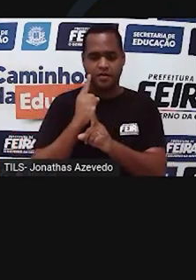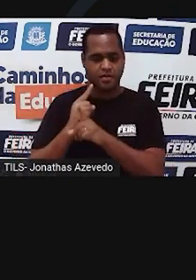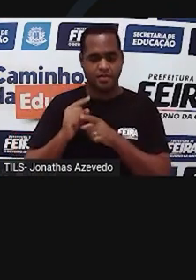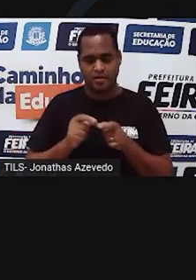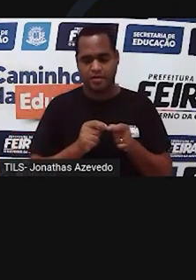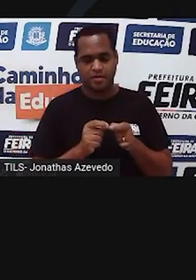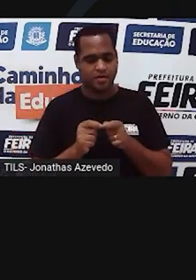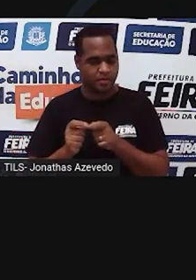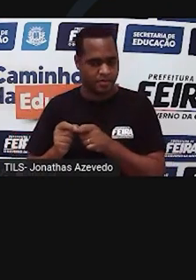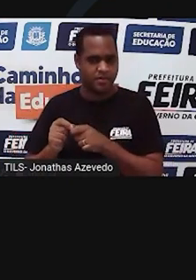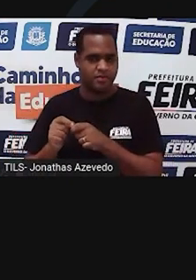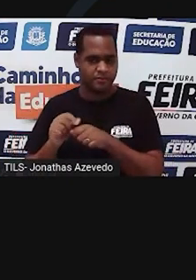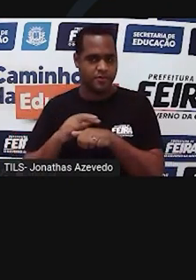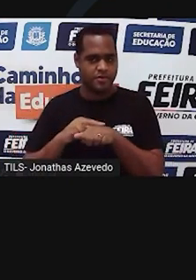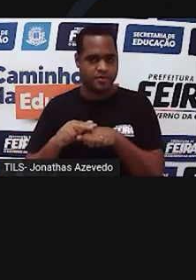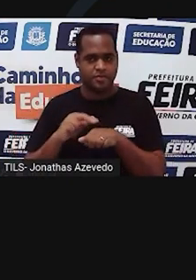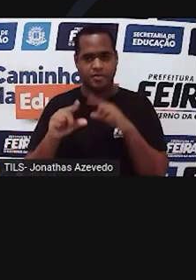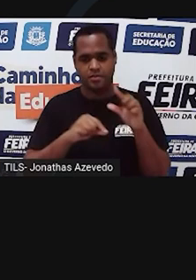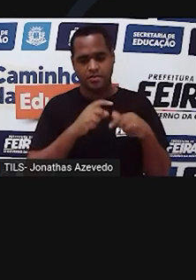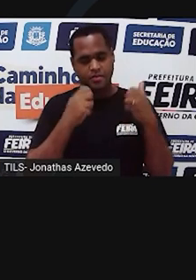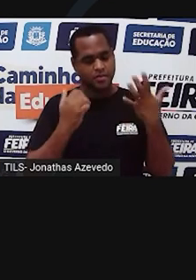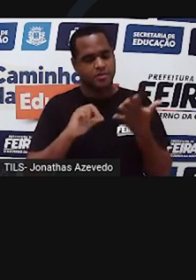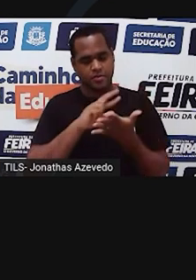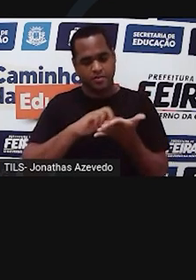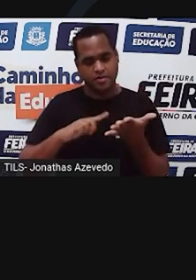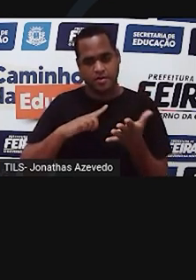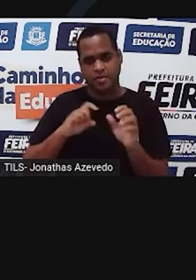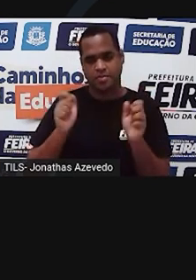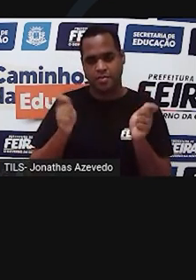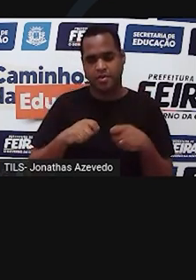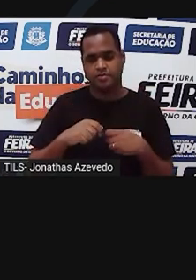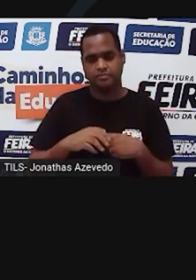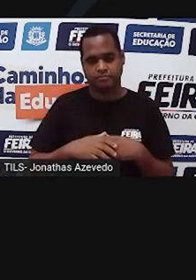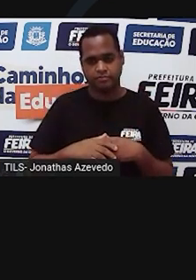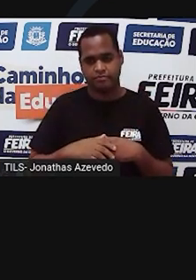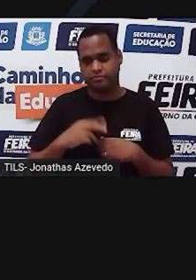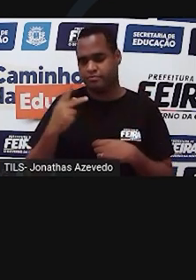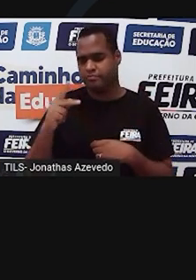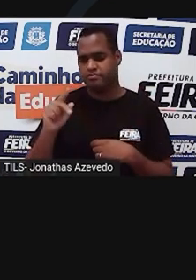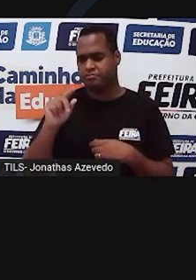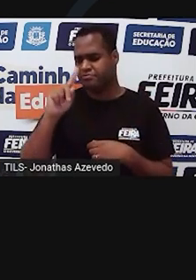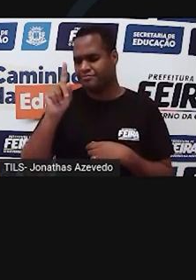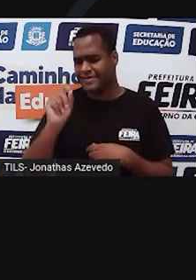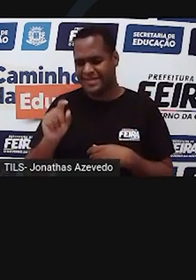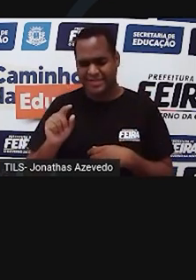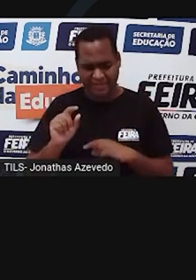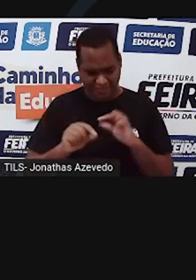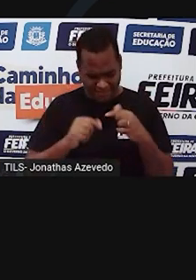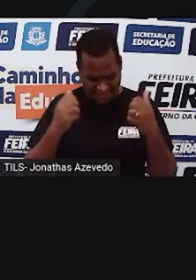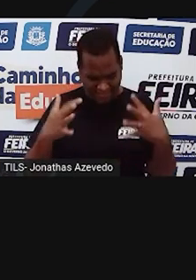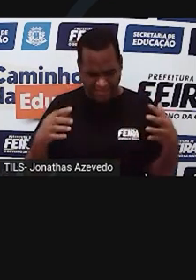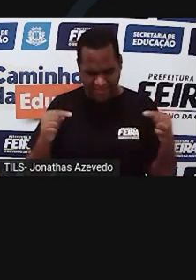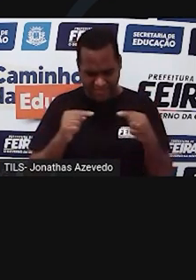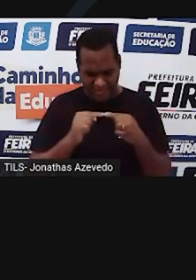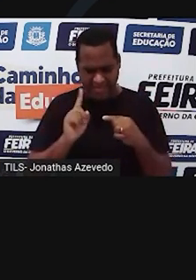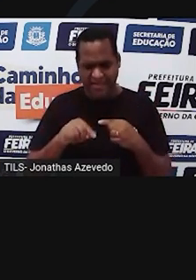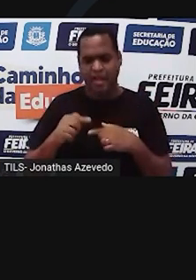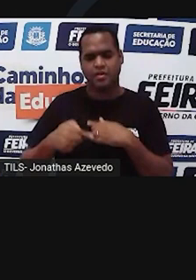Elas foram escolhidas por diversos motivos. Mas o que ele fazia com essas ervilhas e o que isso tem a ver com genética?